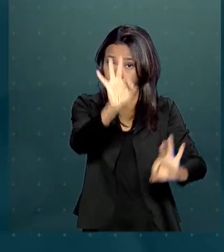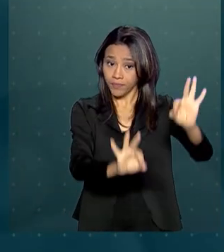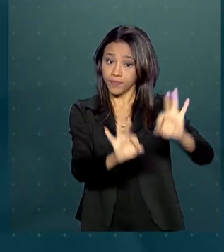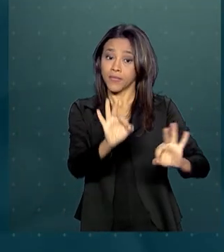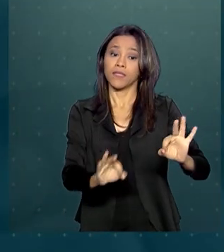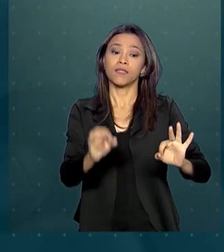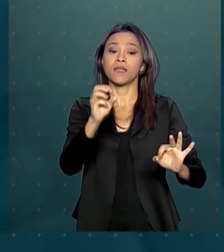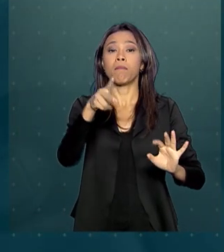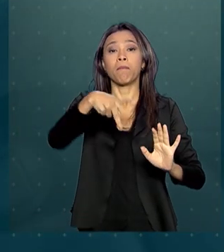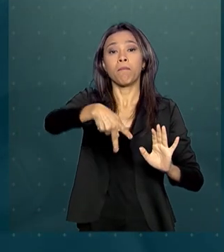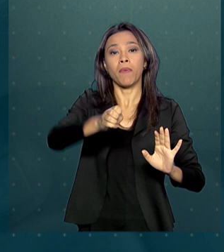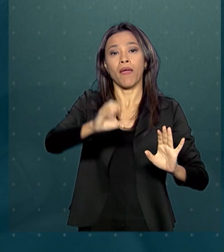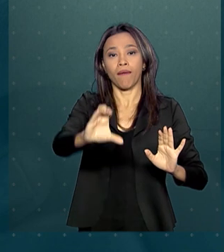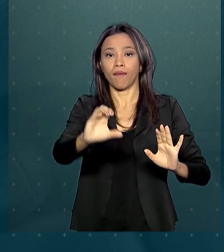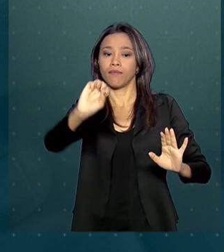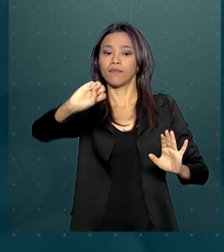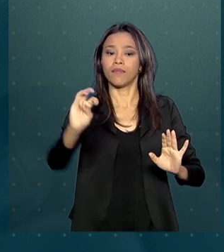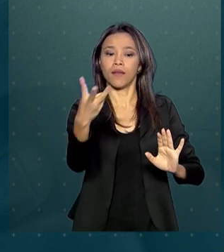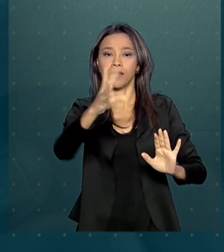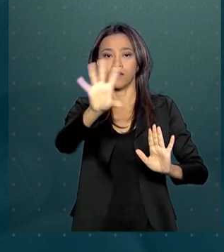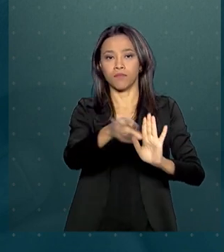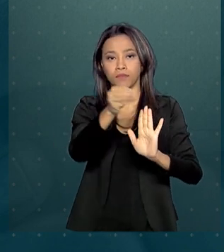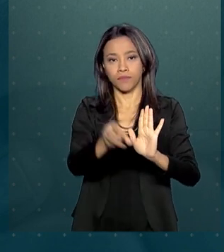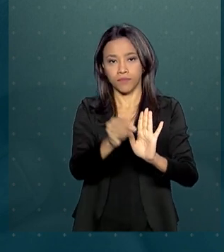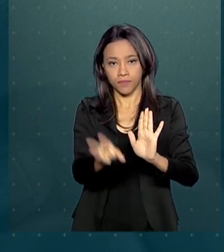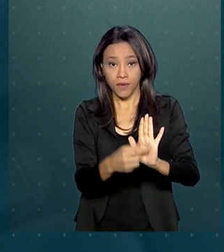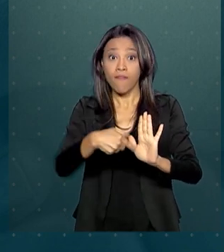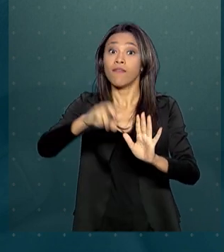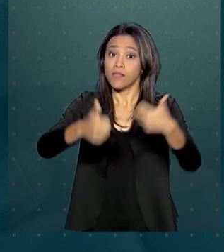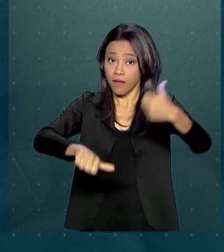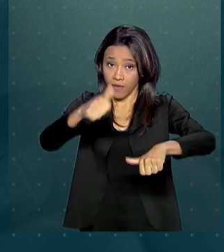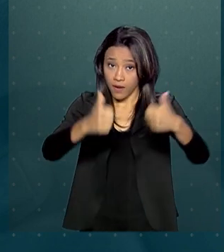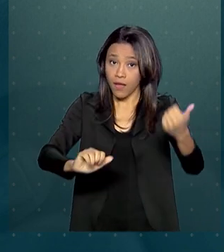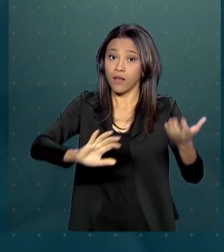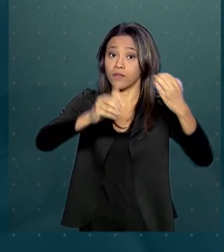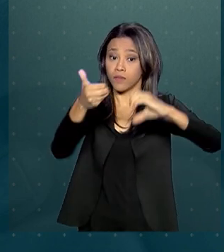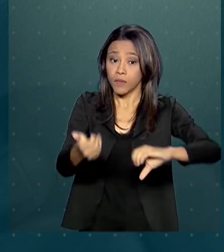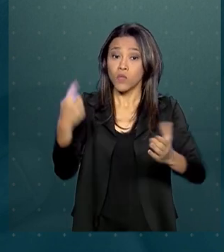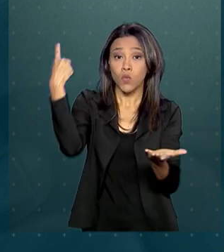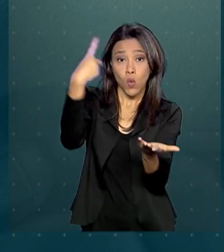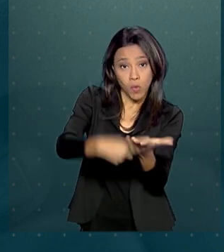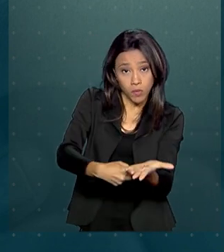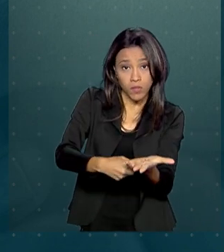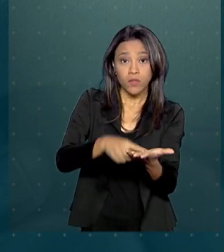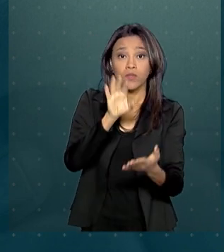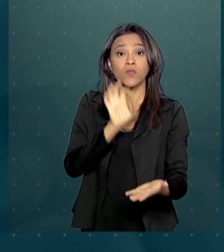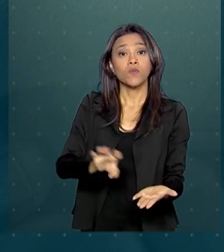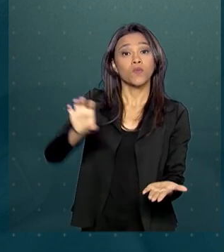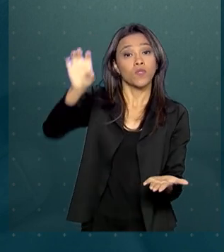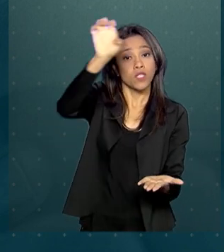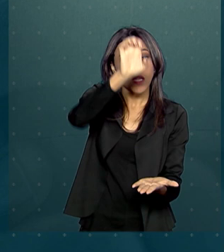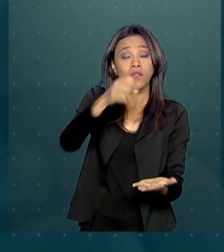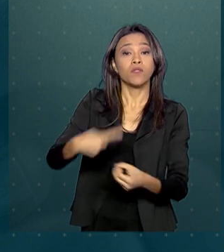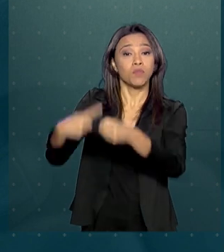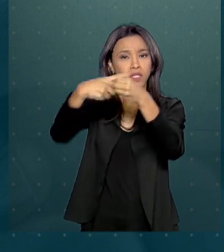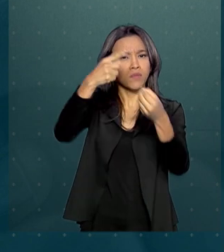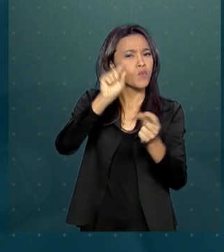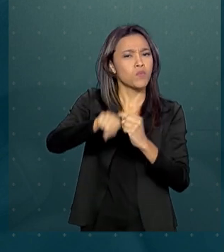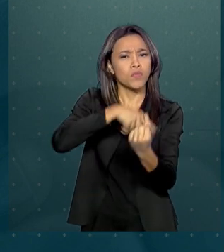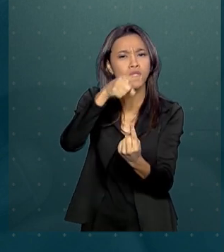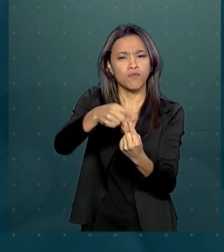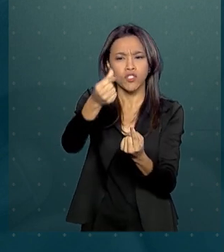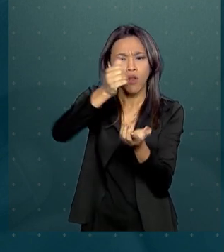Constituição que agora serão analisadas pelo Congresso. A PEC do Pacto Federativo, que destina mais recursos para estados e